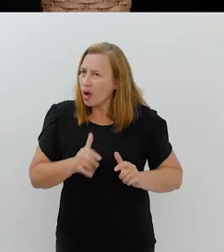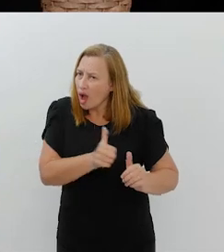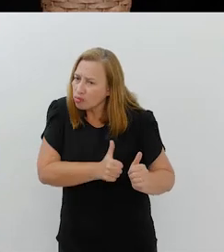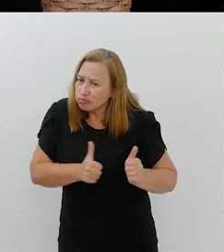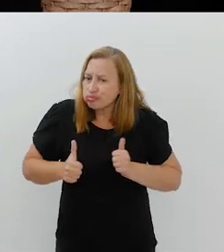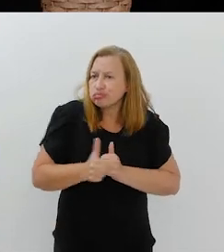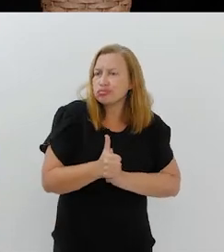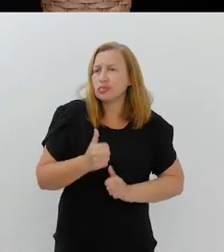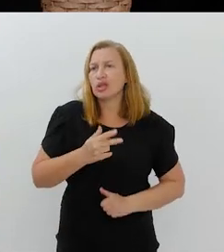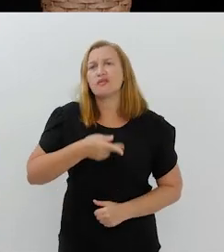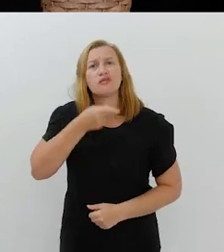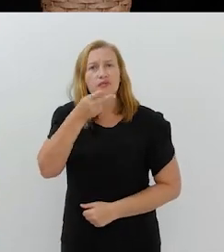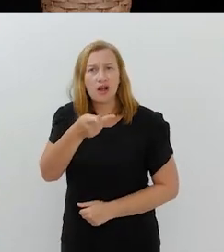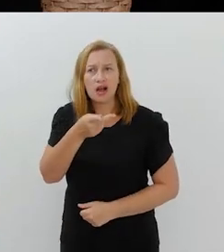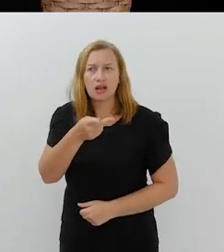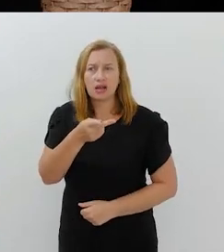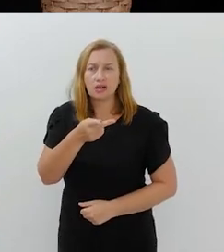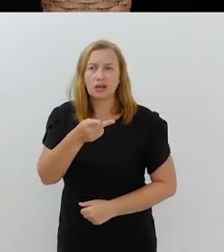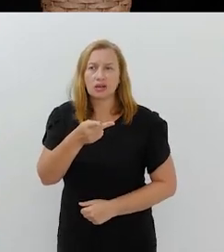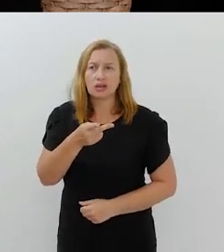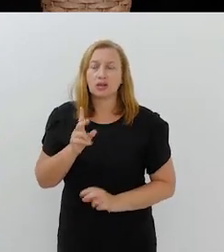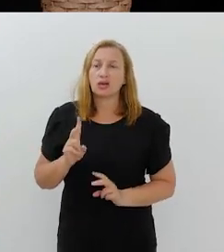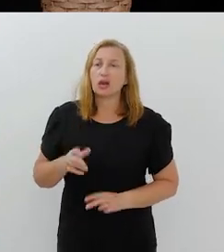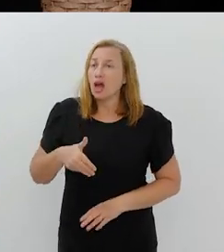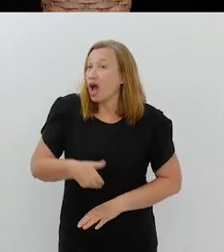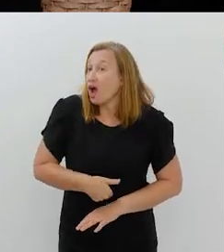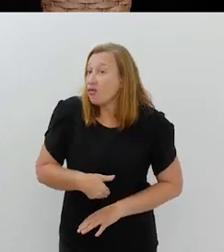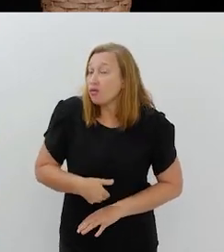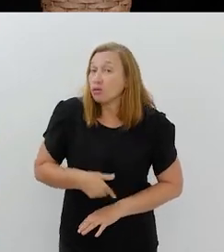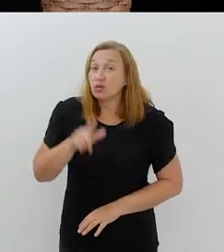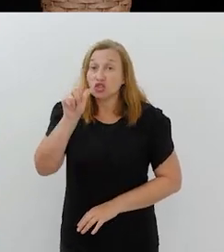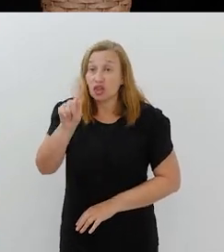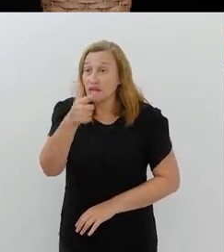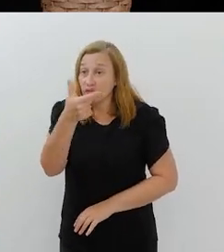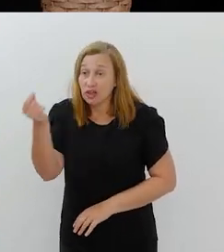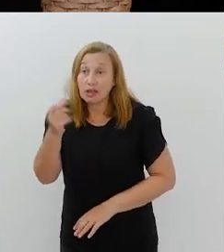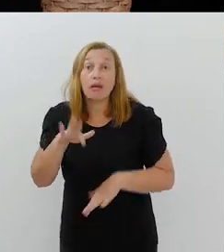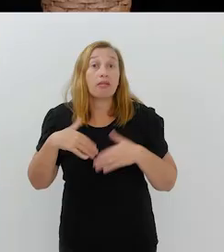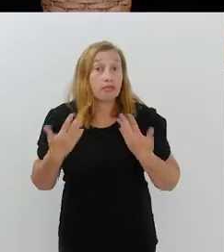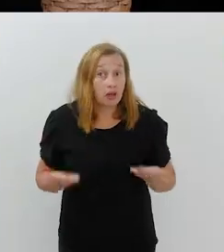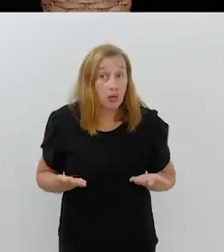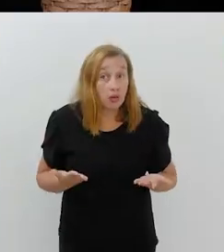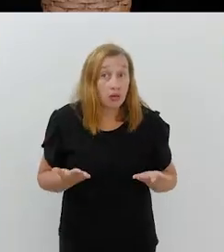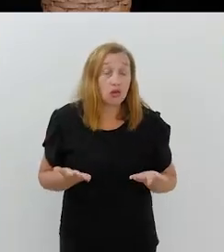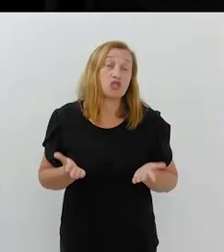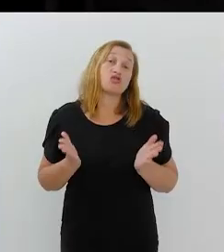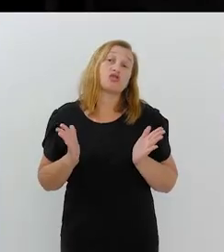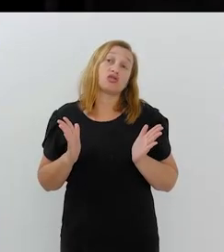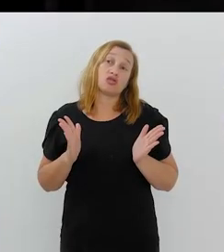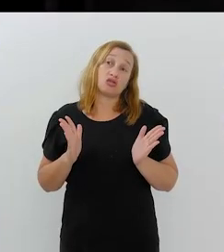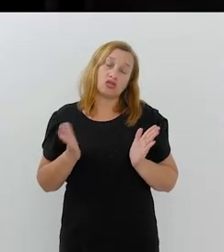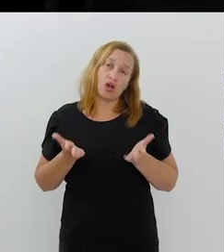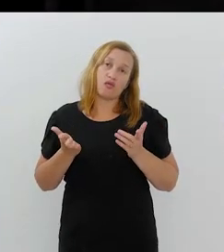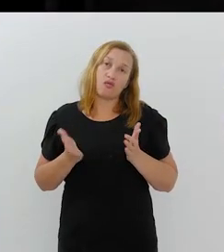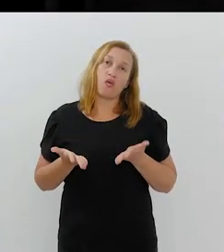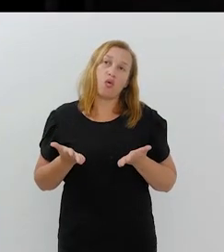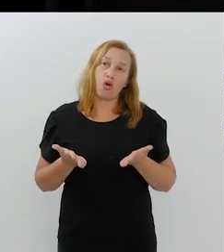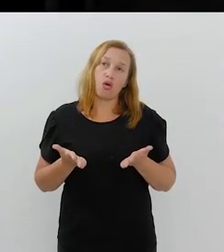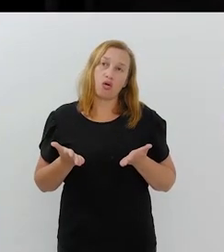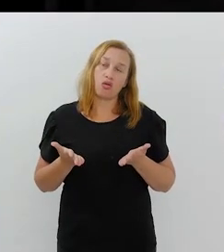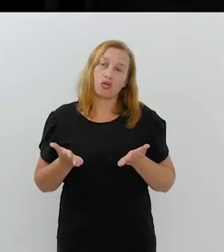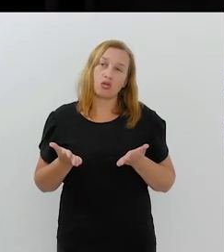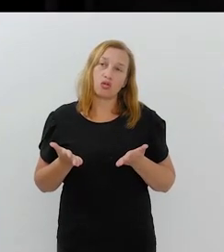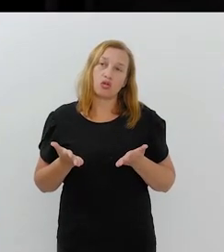como lugar de fala sobre a fome no G20. Então, isso já foi